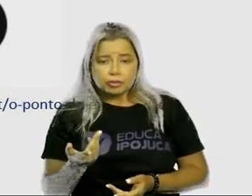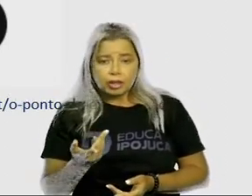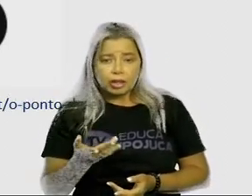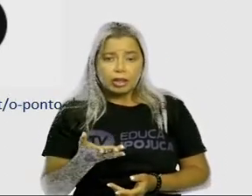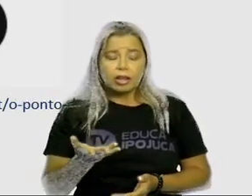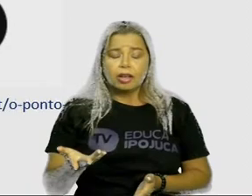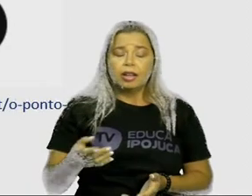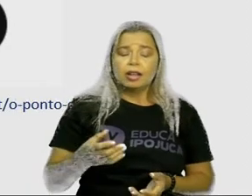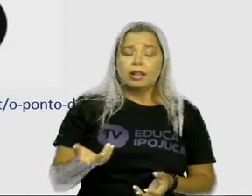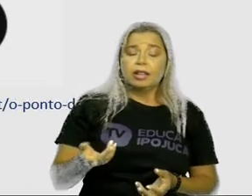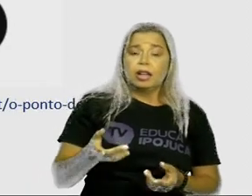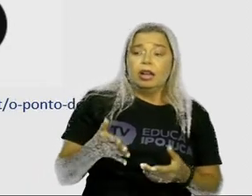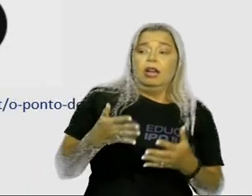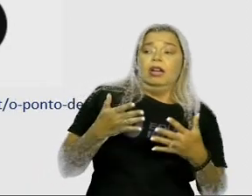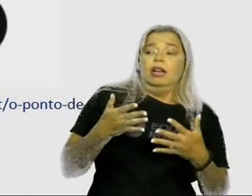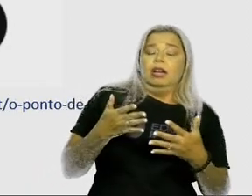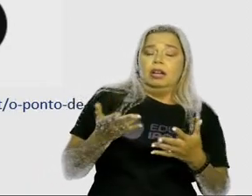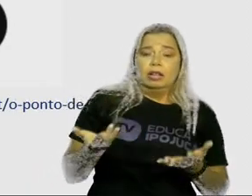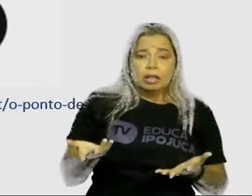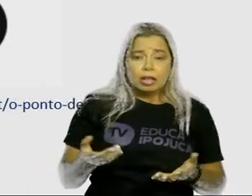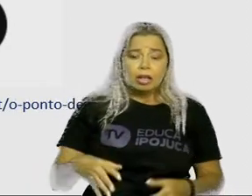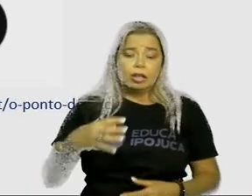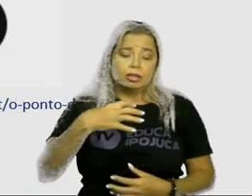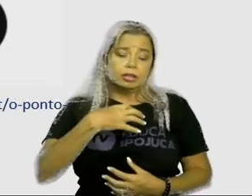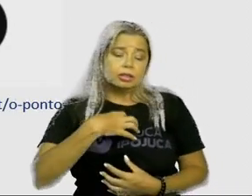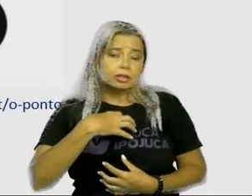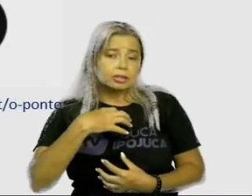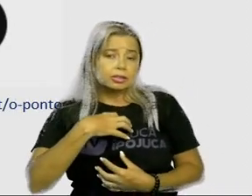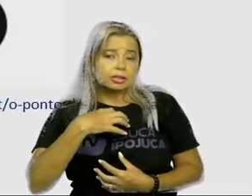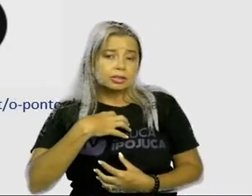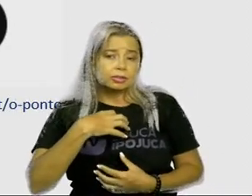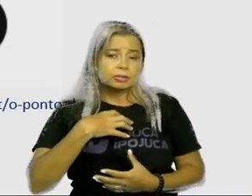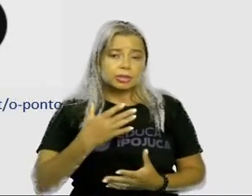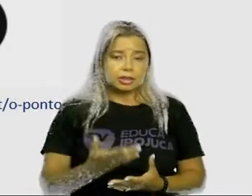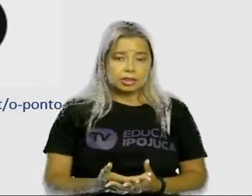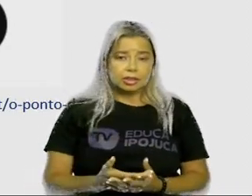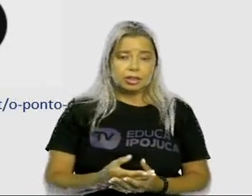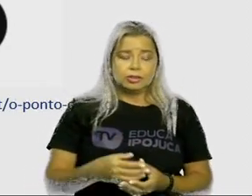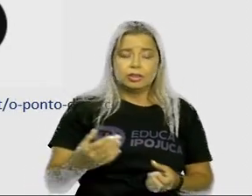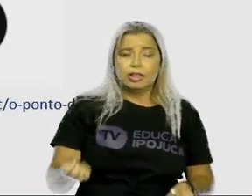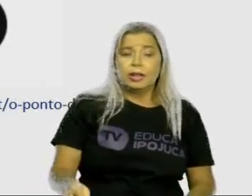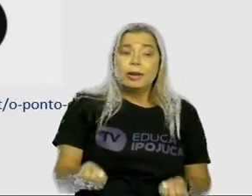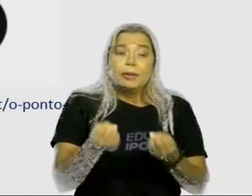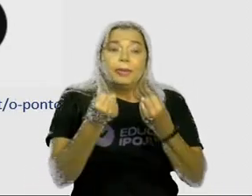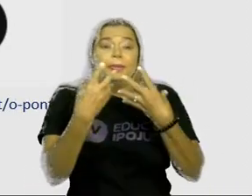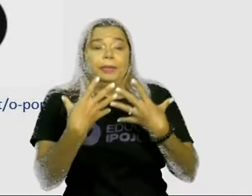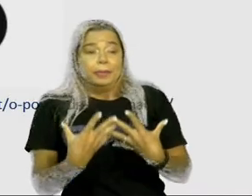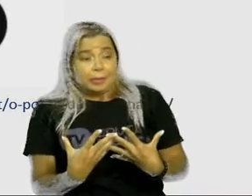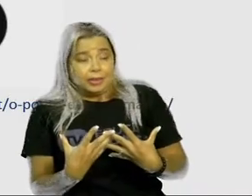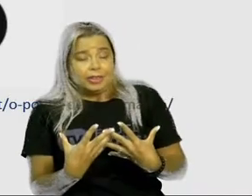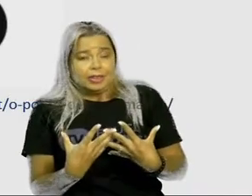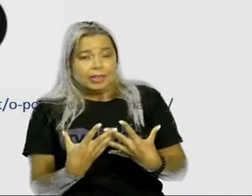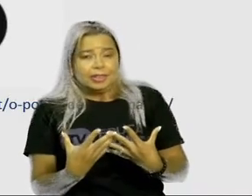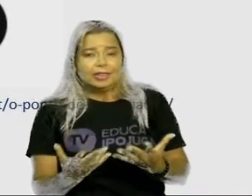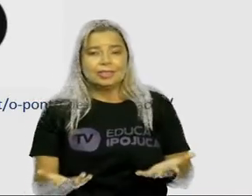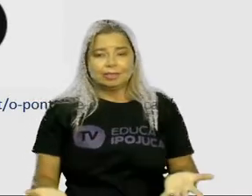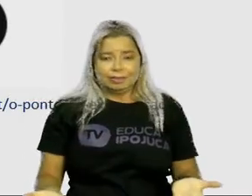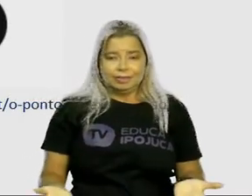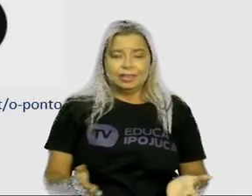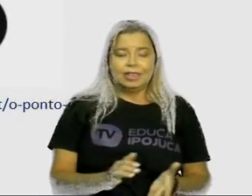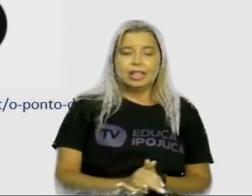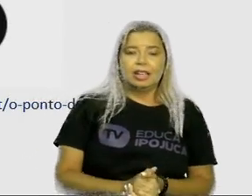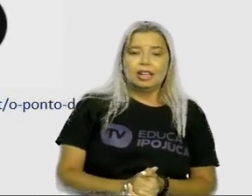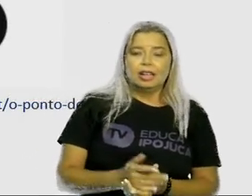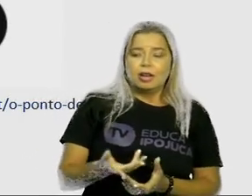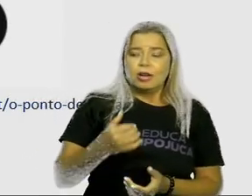Para expressar algum tipo de sentimento. Muito bem. Disse o cobrador